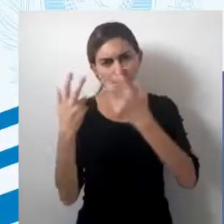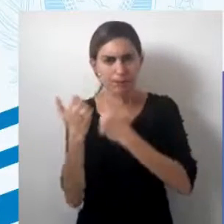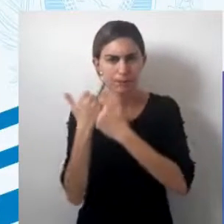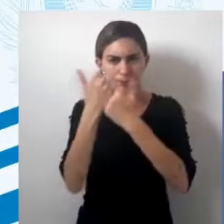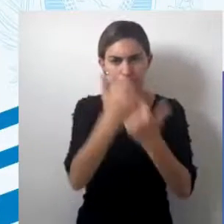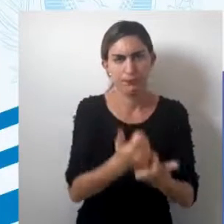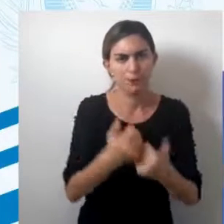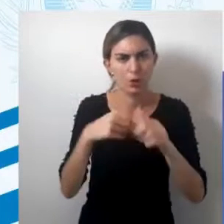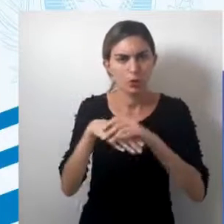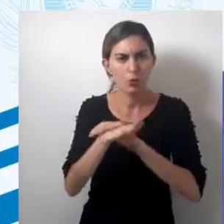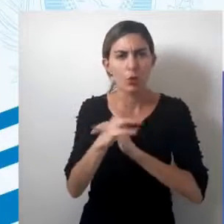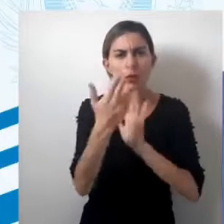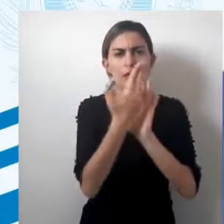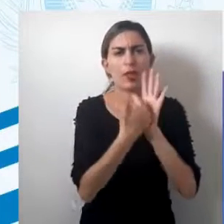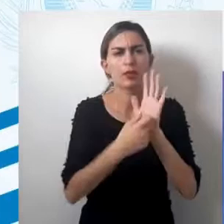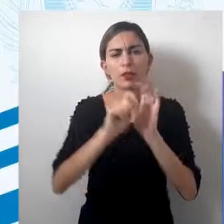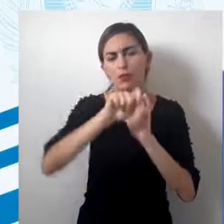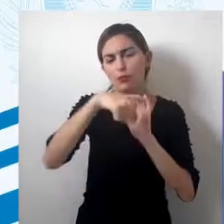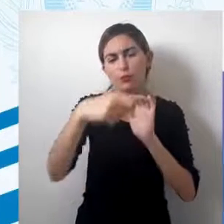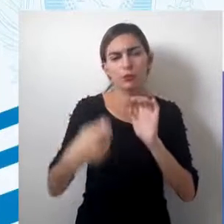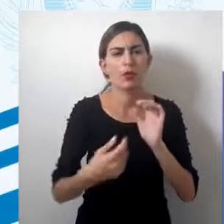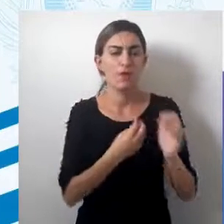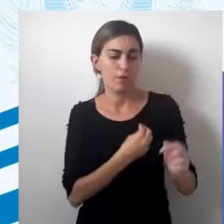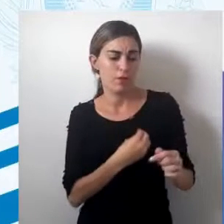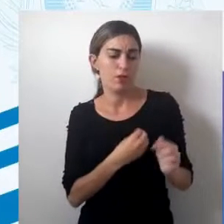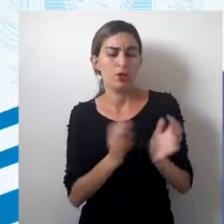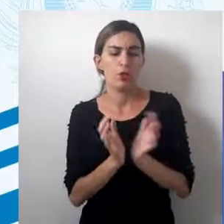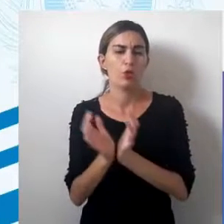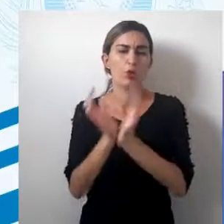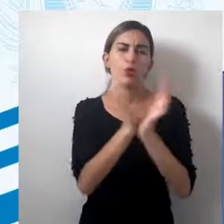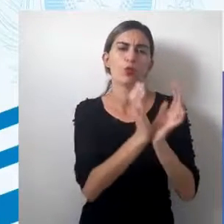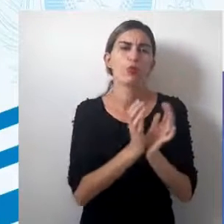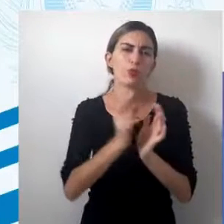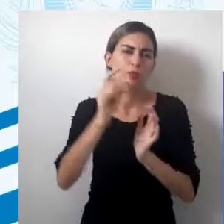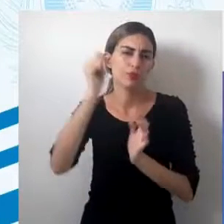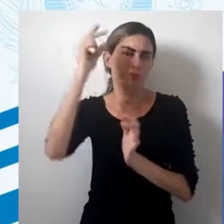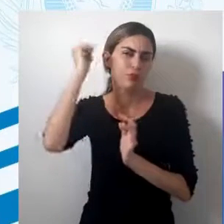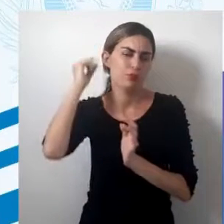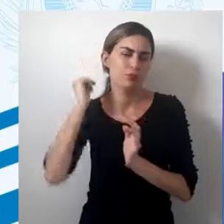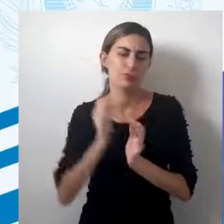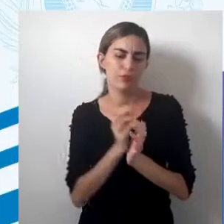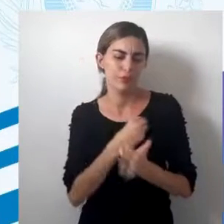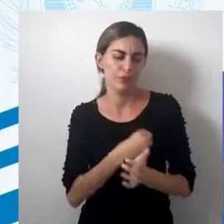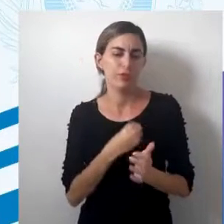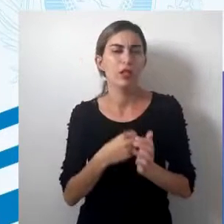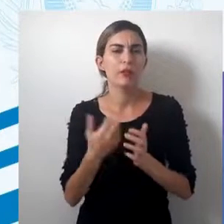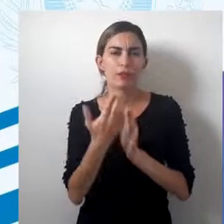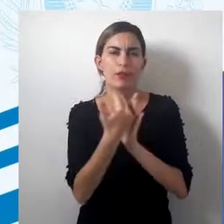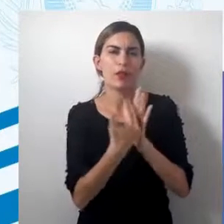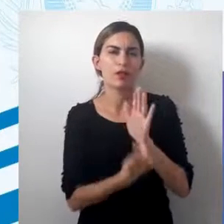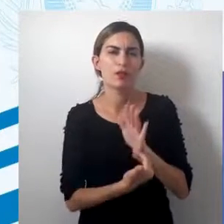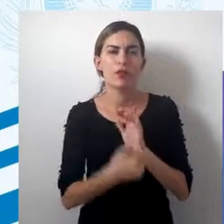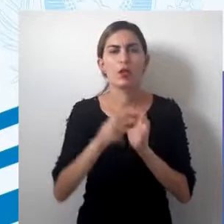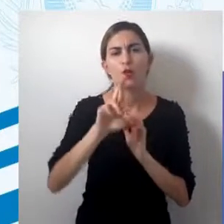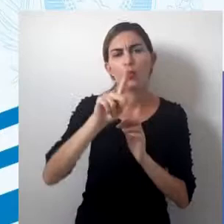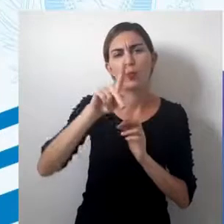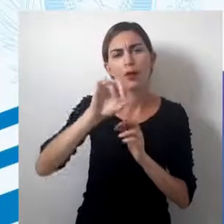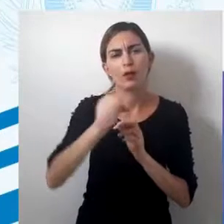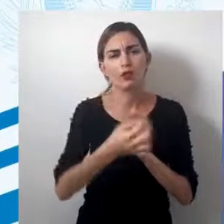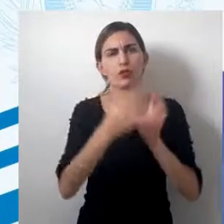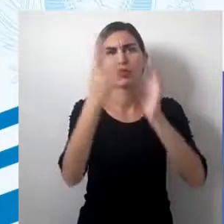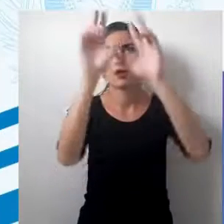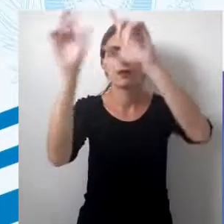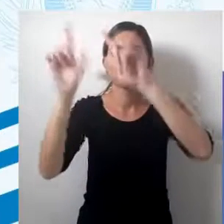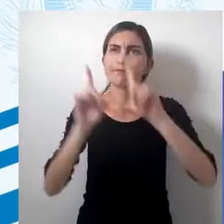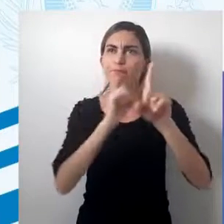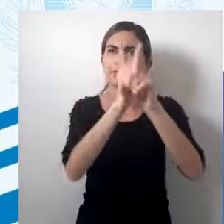que eram comuns figuras relativas ao cotidiano dos grupos primitivos. Então, a gente vai ter os desenhos rupestres que vão estar